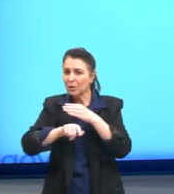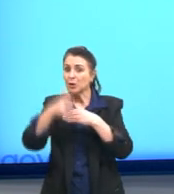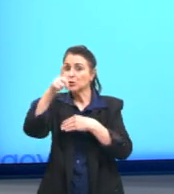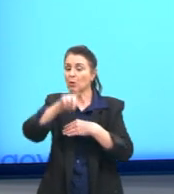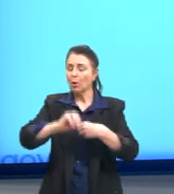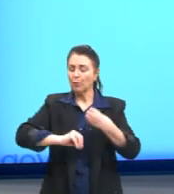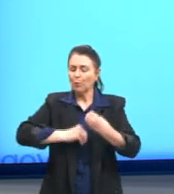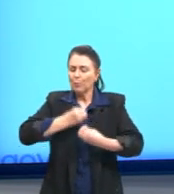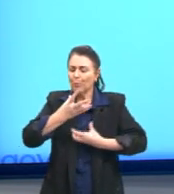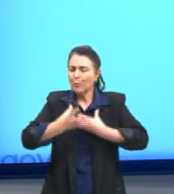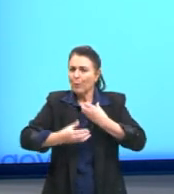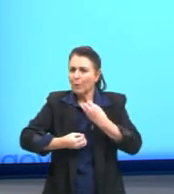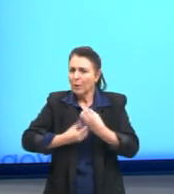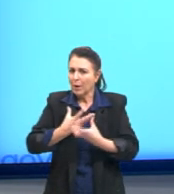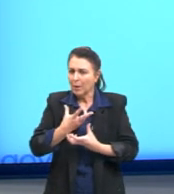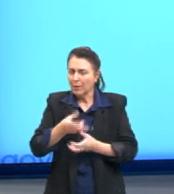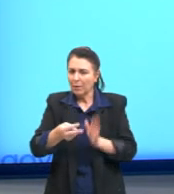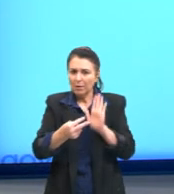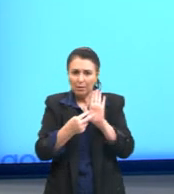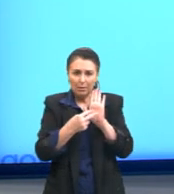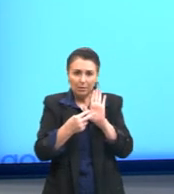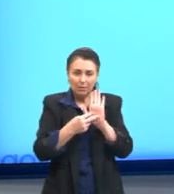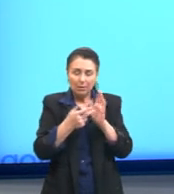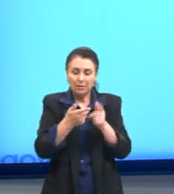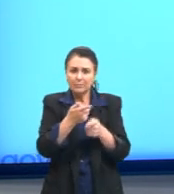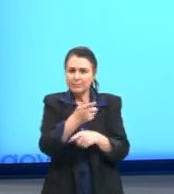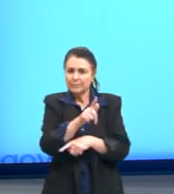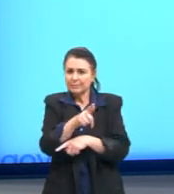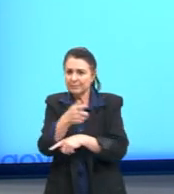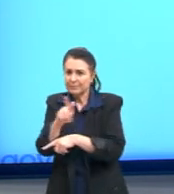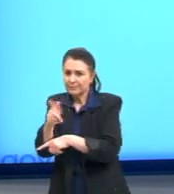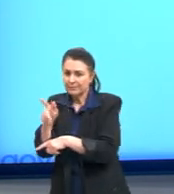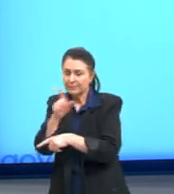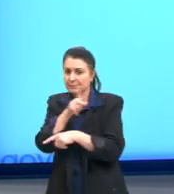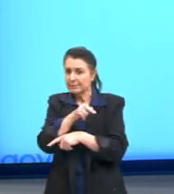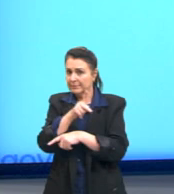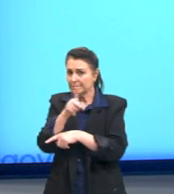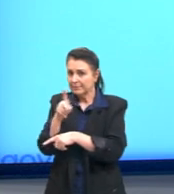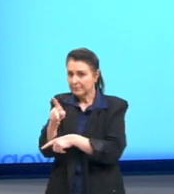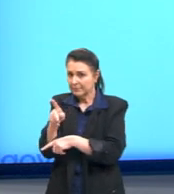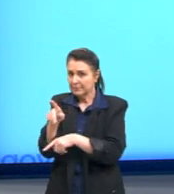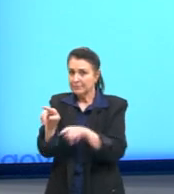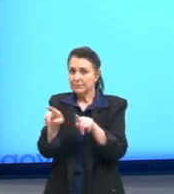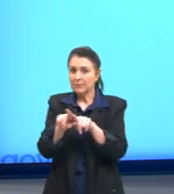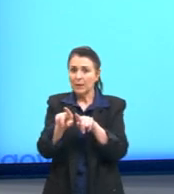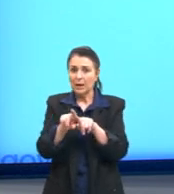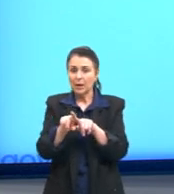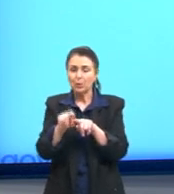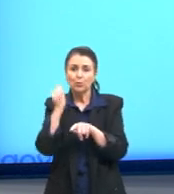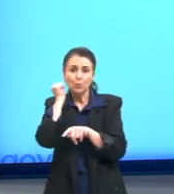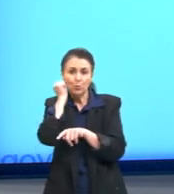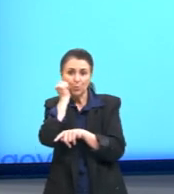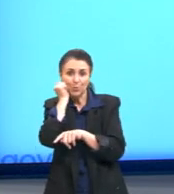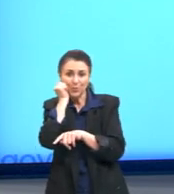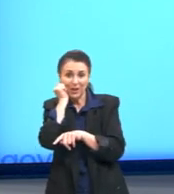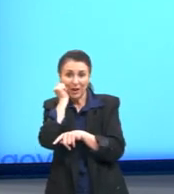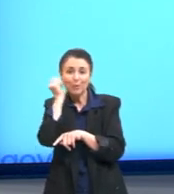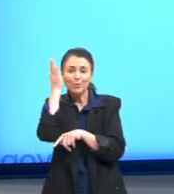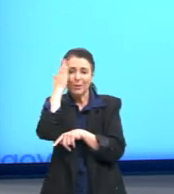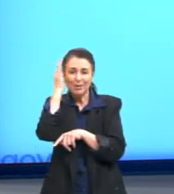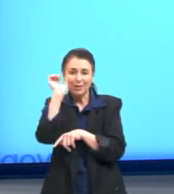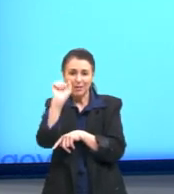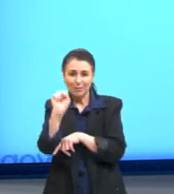Quando ele diz assim, diz a gramática do professor, do aluno e do mulato sabido, mas o bom negro e o bom